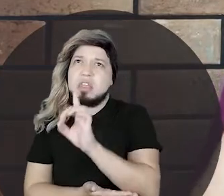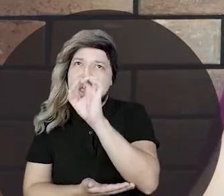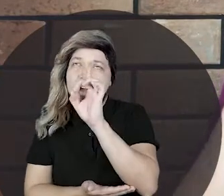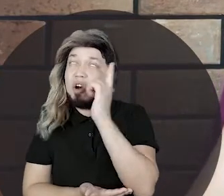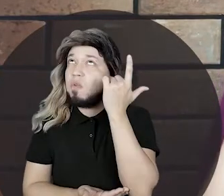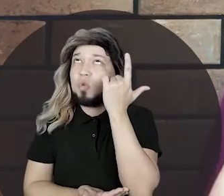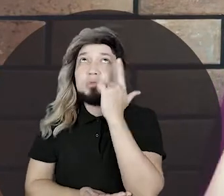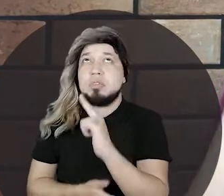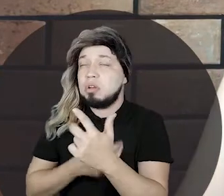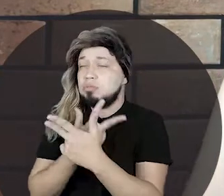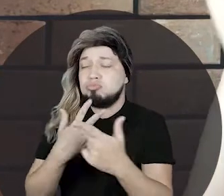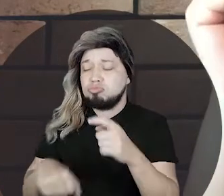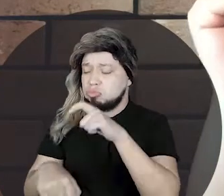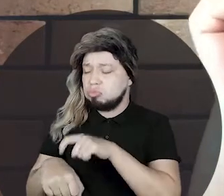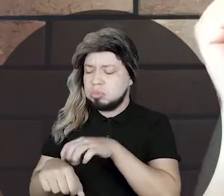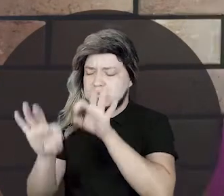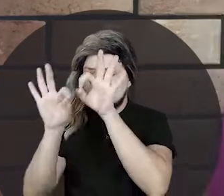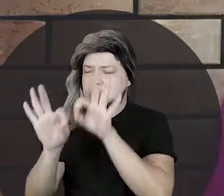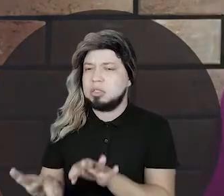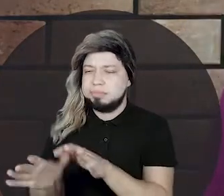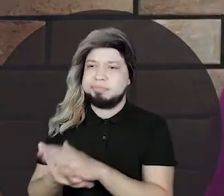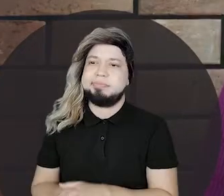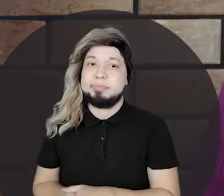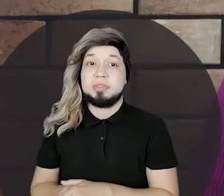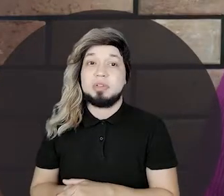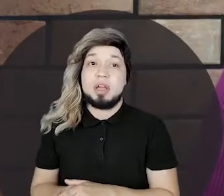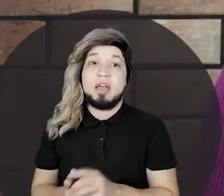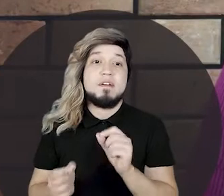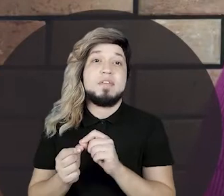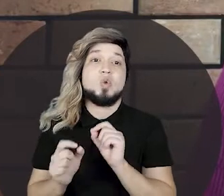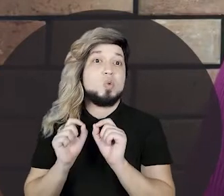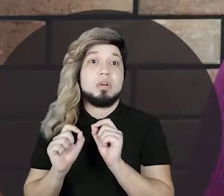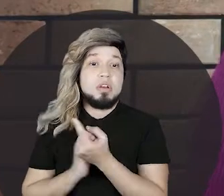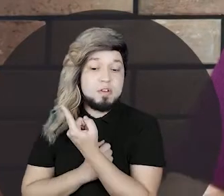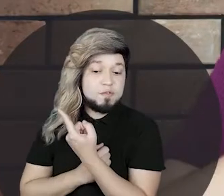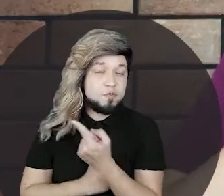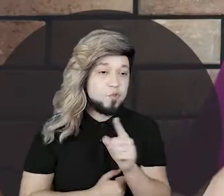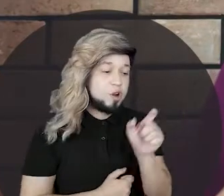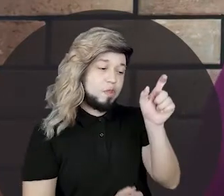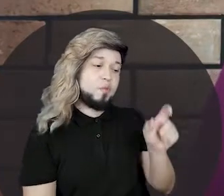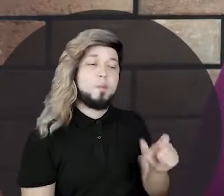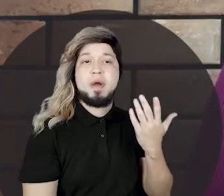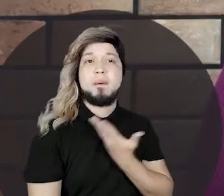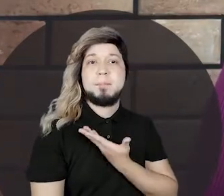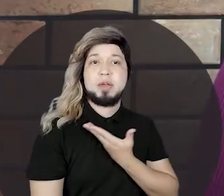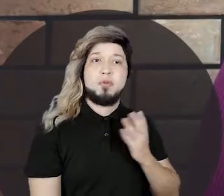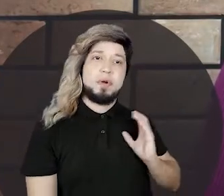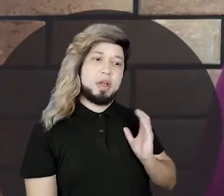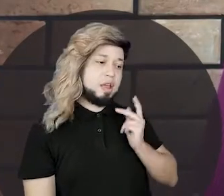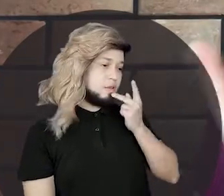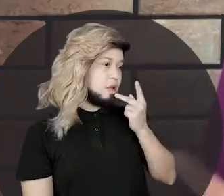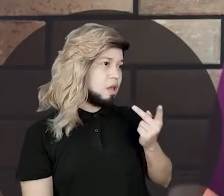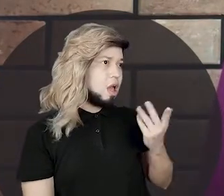as coisas para mim vão acontecer na hora certa. E aí, sabe o ele fez? Foi lá no compadre rico e